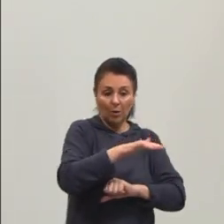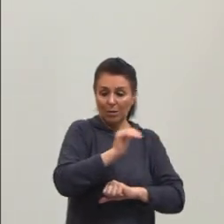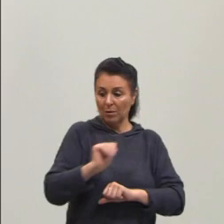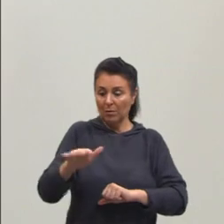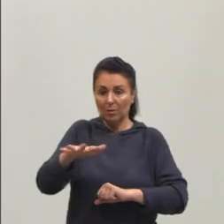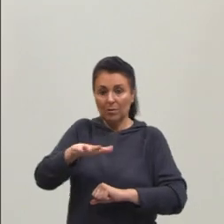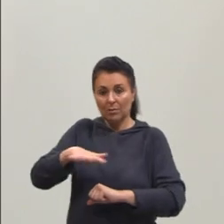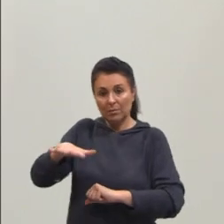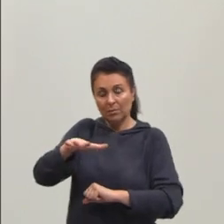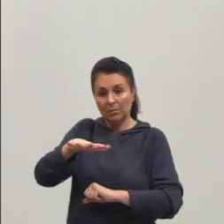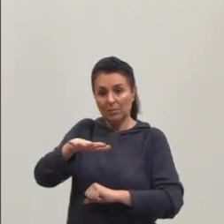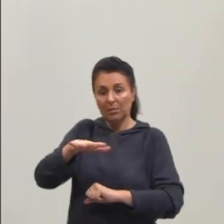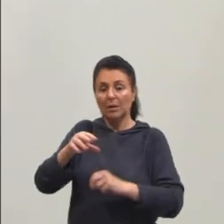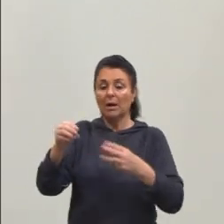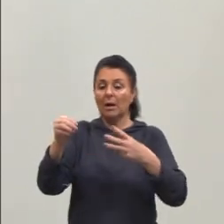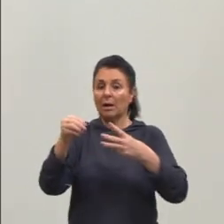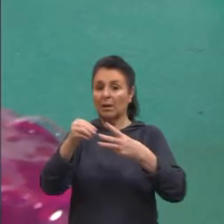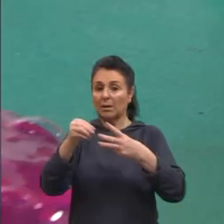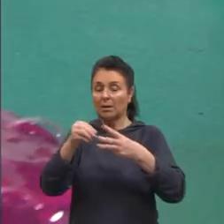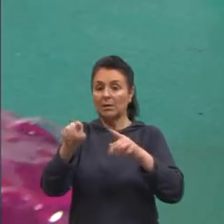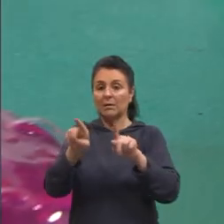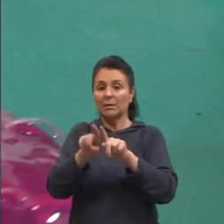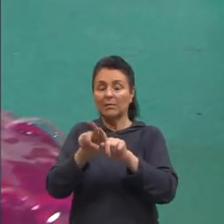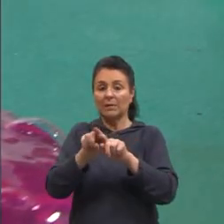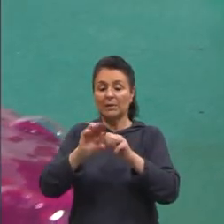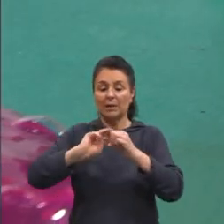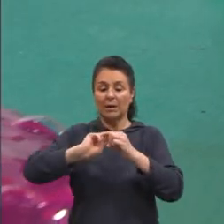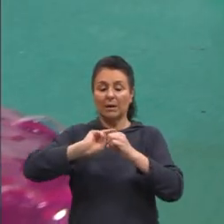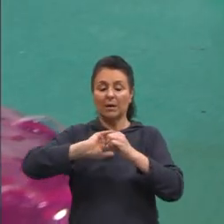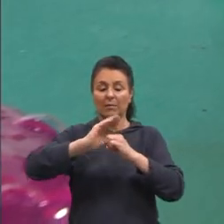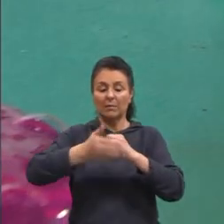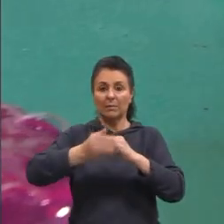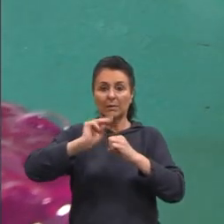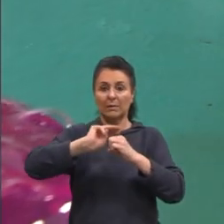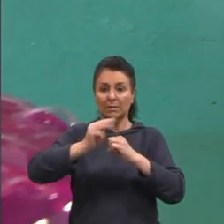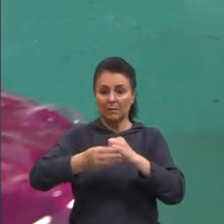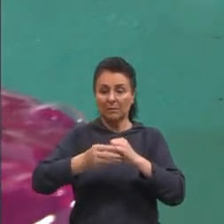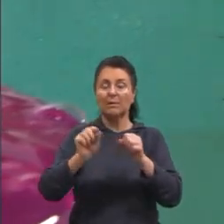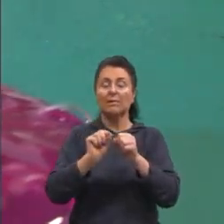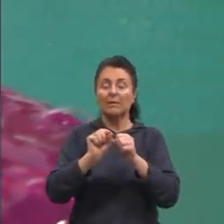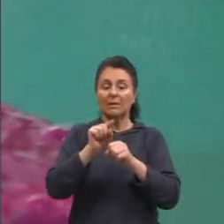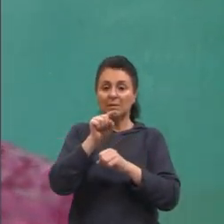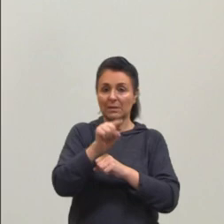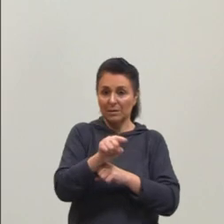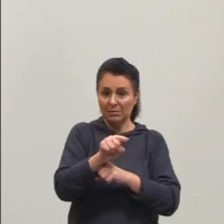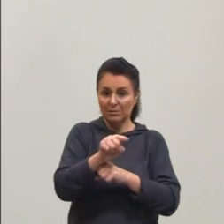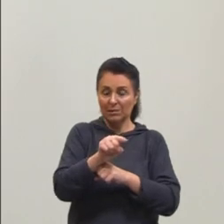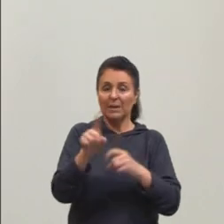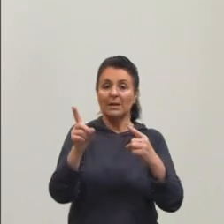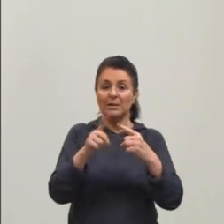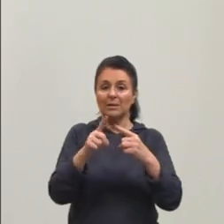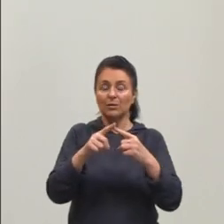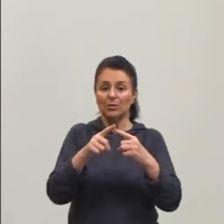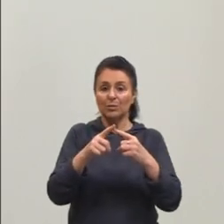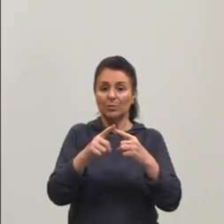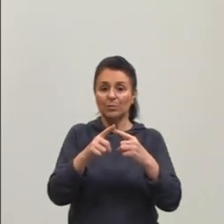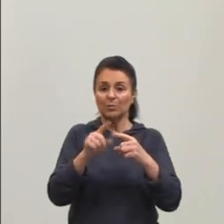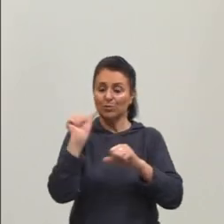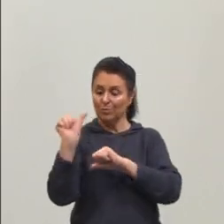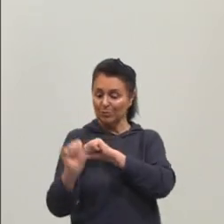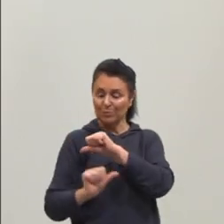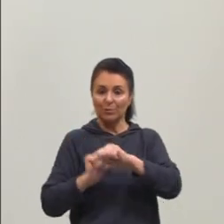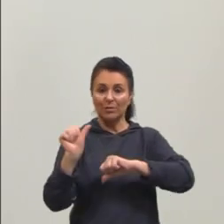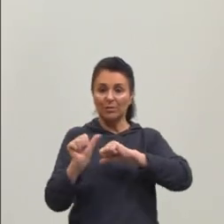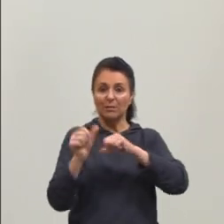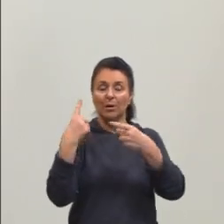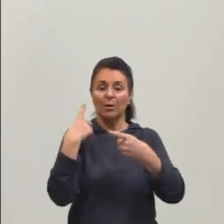Então, isso a célula também faz. A membrana plasmática faz. Então, esse tipo de transporte aqui, ele é passivo